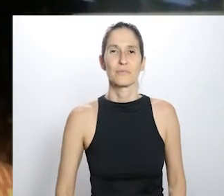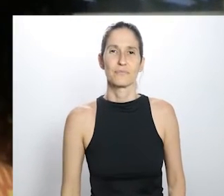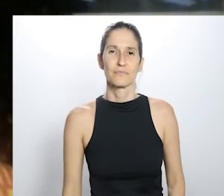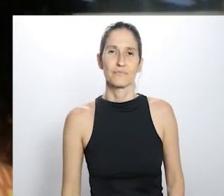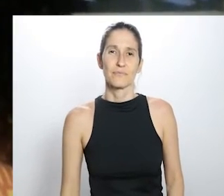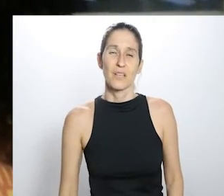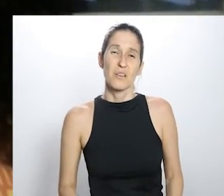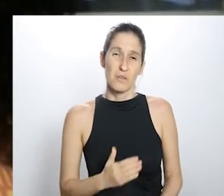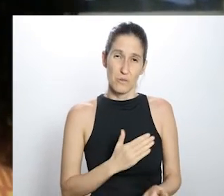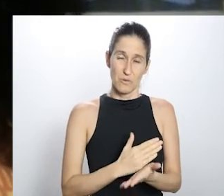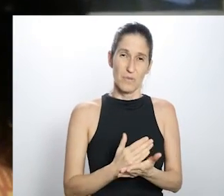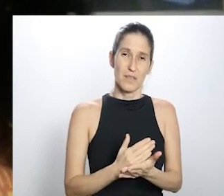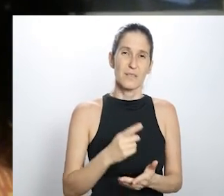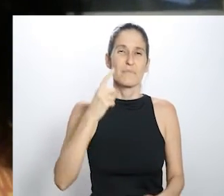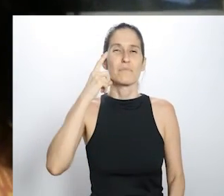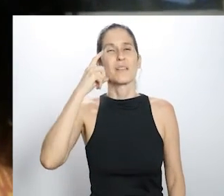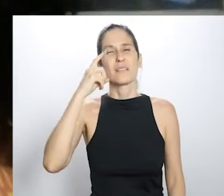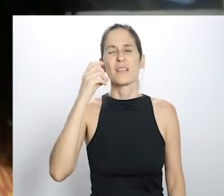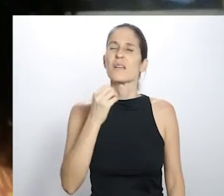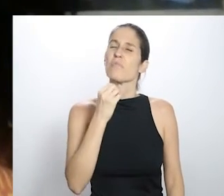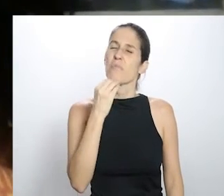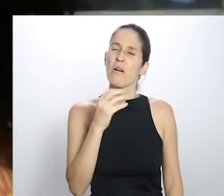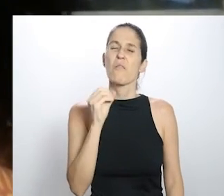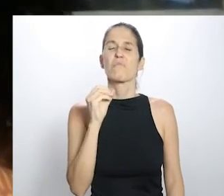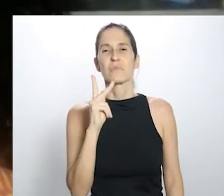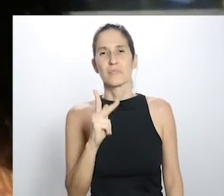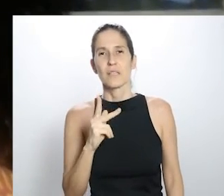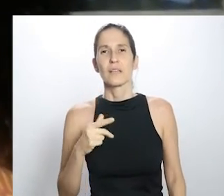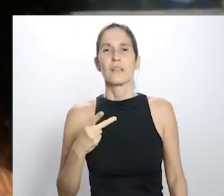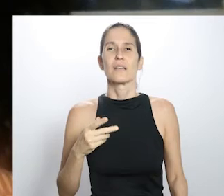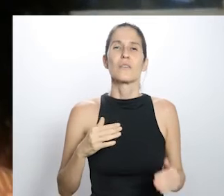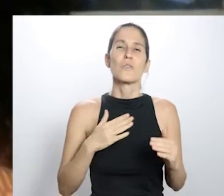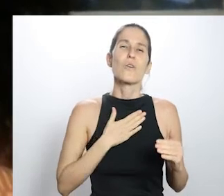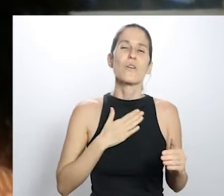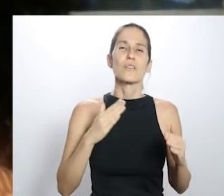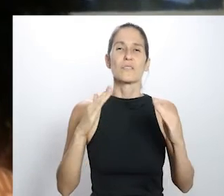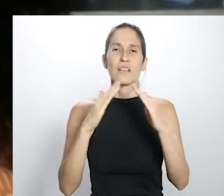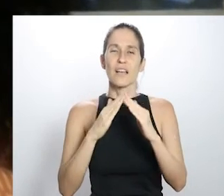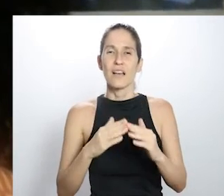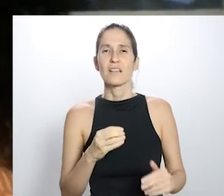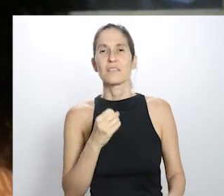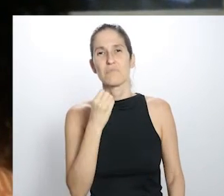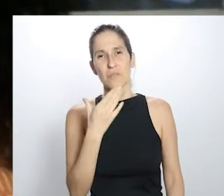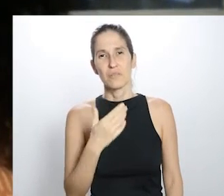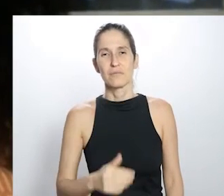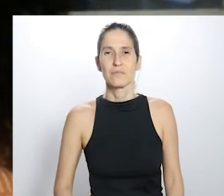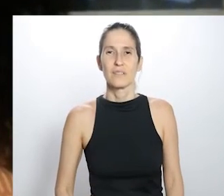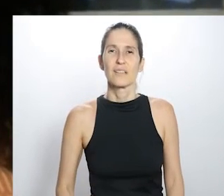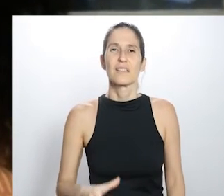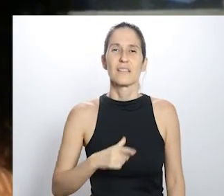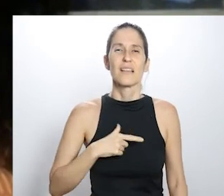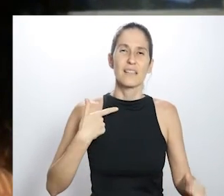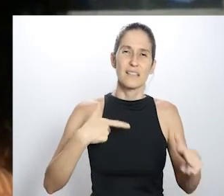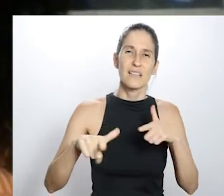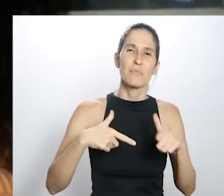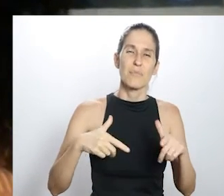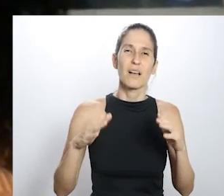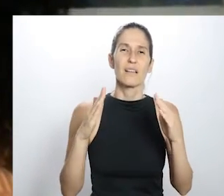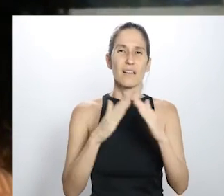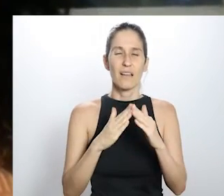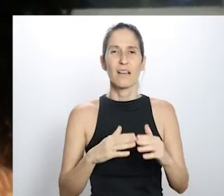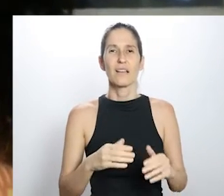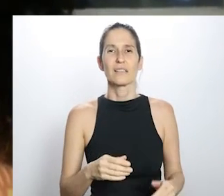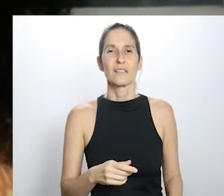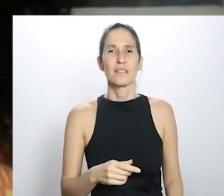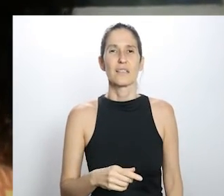Mas inicialmente eu pensei, ah, que tudo bem. Eu gosto de ficar em casa. Tenho trabalho para fazer em casa por um